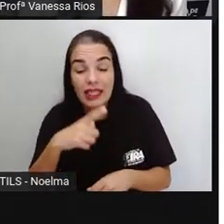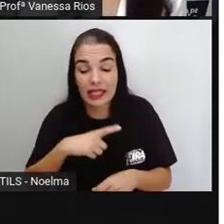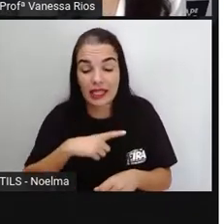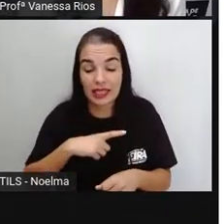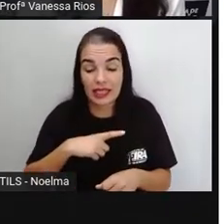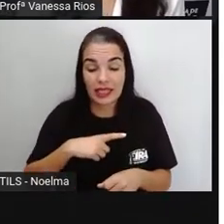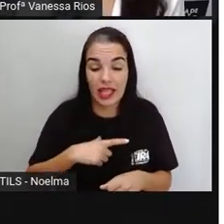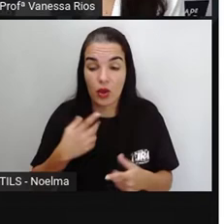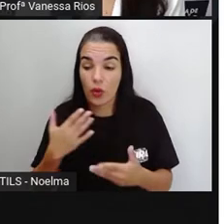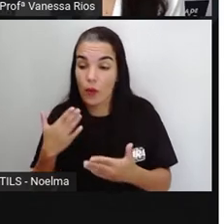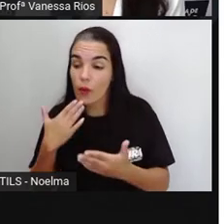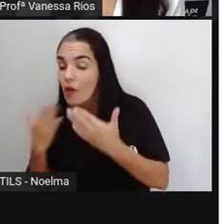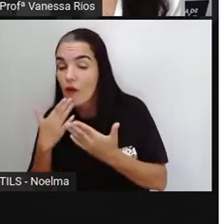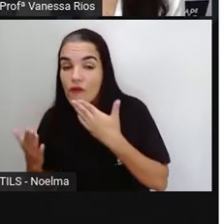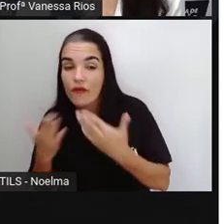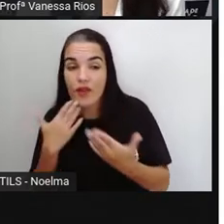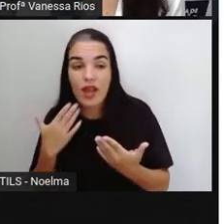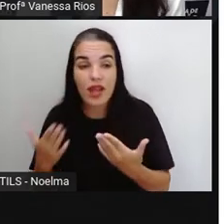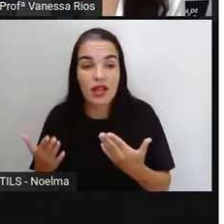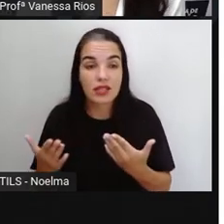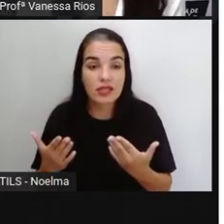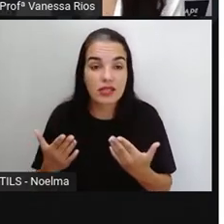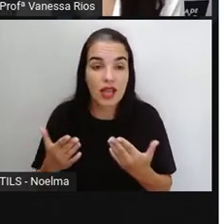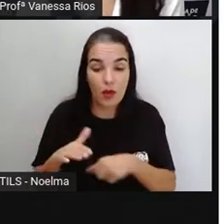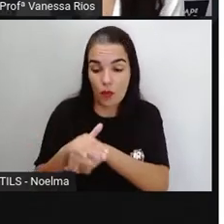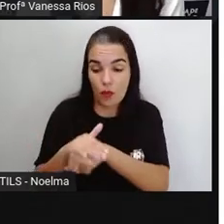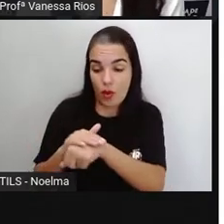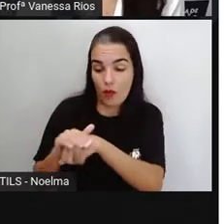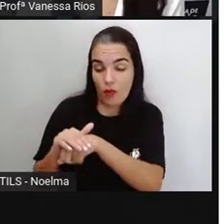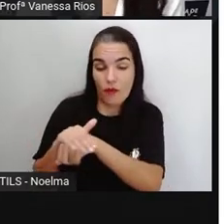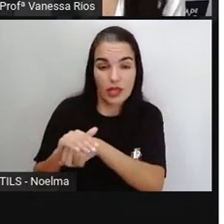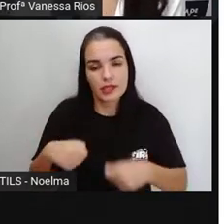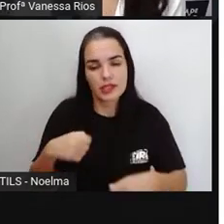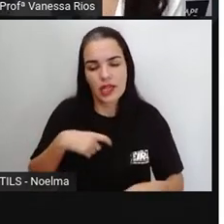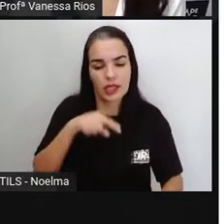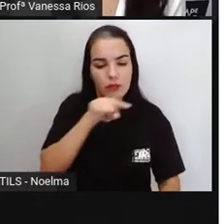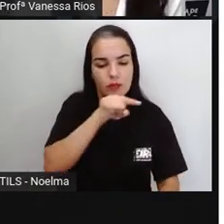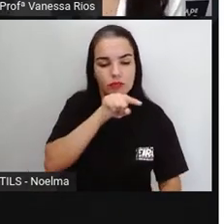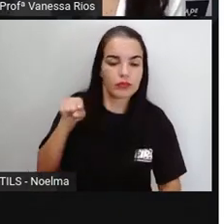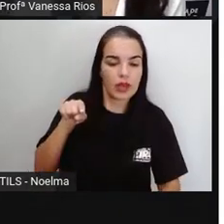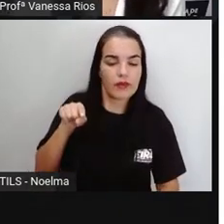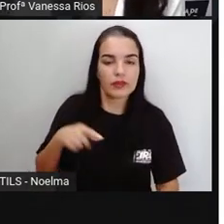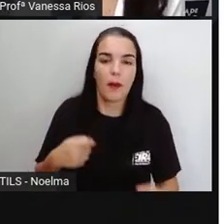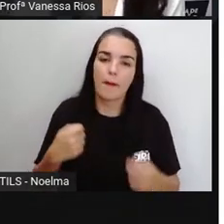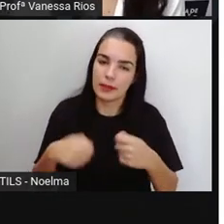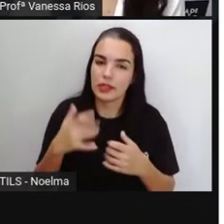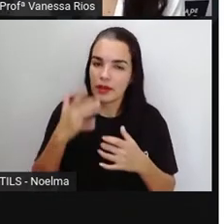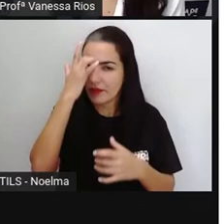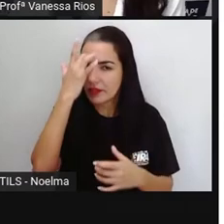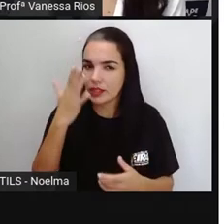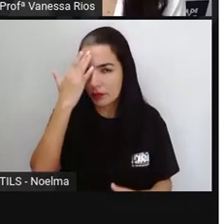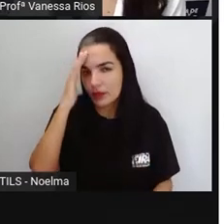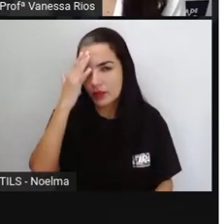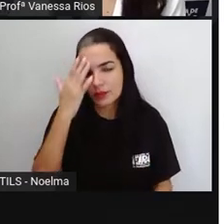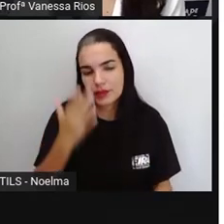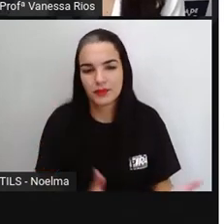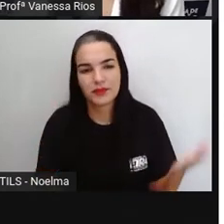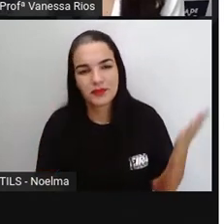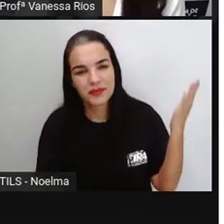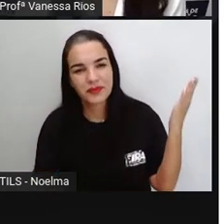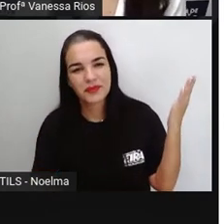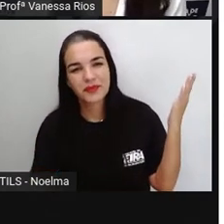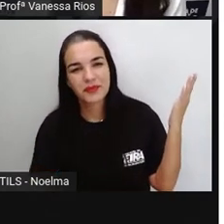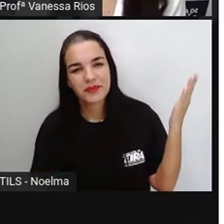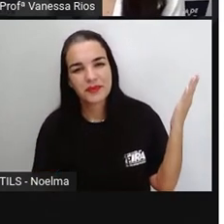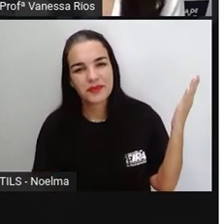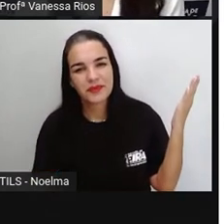pontuações, elas vão organizar o texto e facilitar o seu entendimento. E aí, há para trás